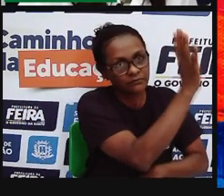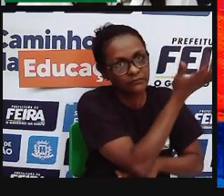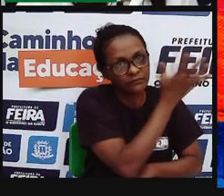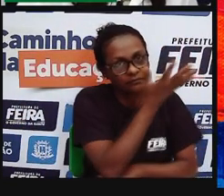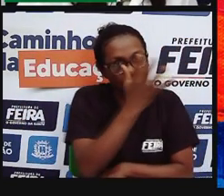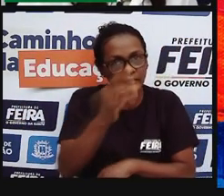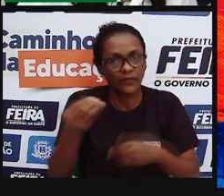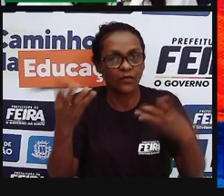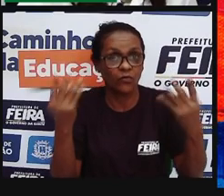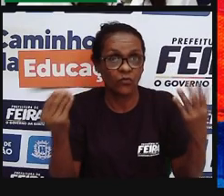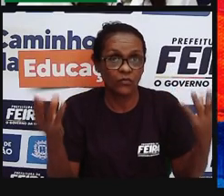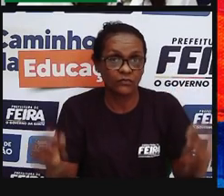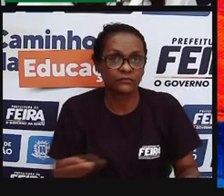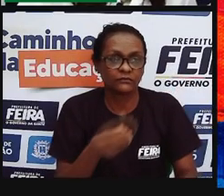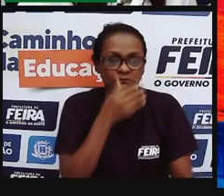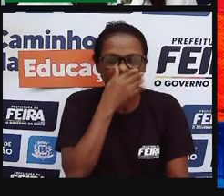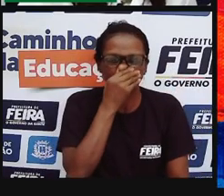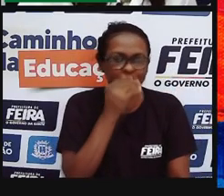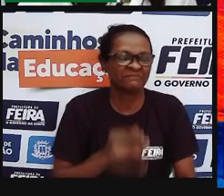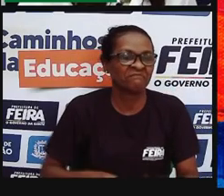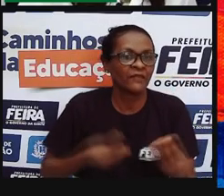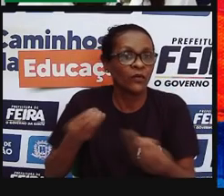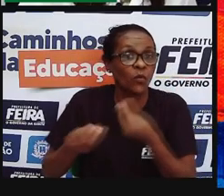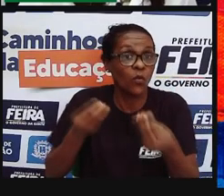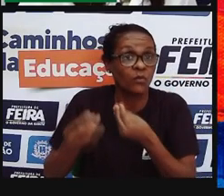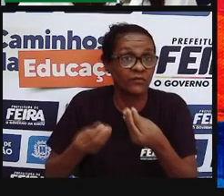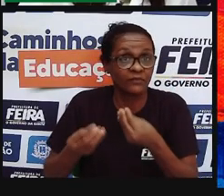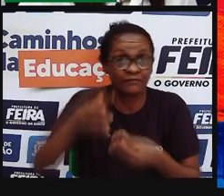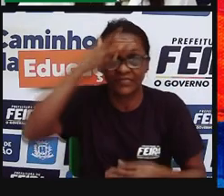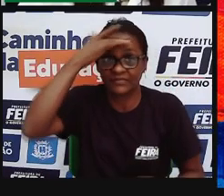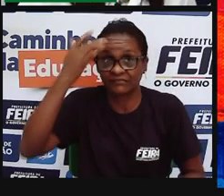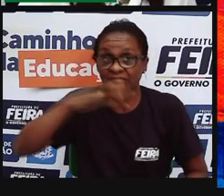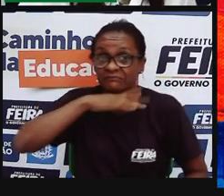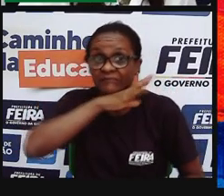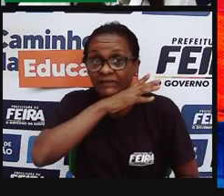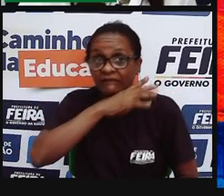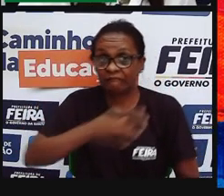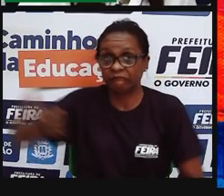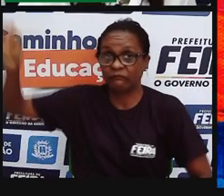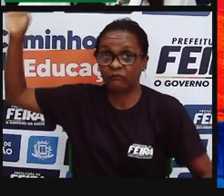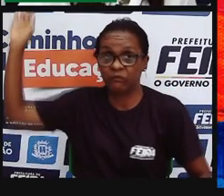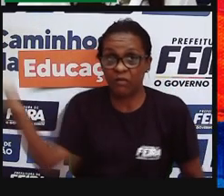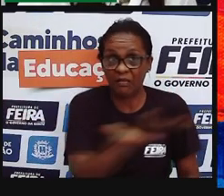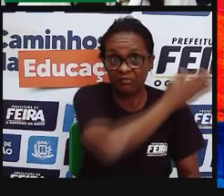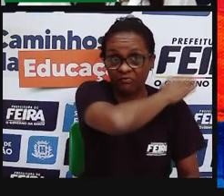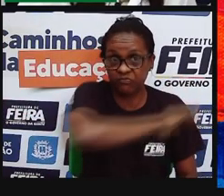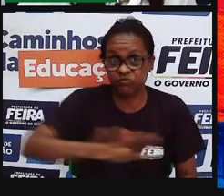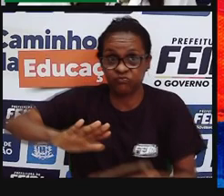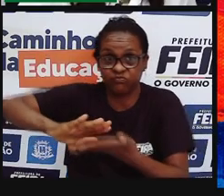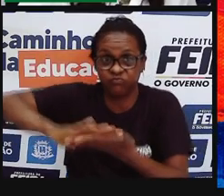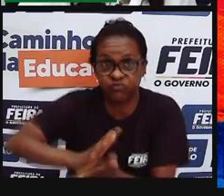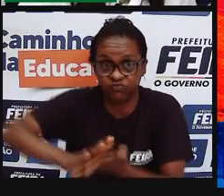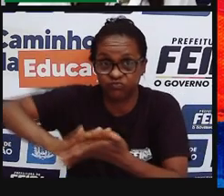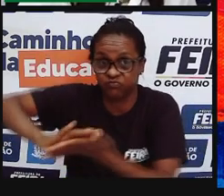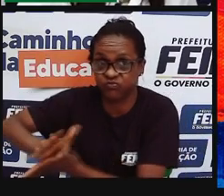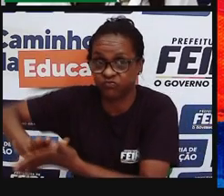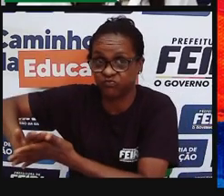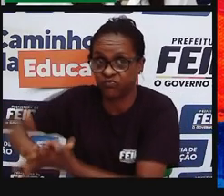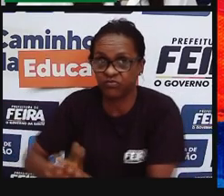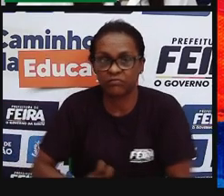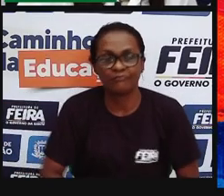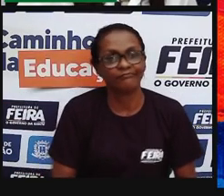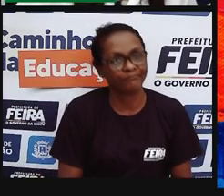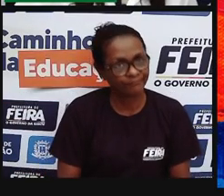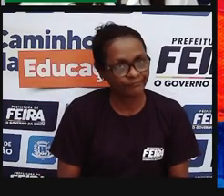muito com as queimadas e o desmatamento dessas florestas, desses ecossistemas. E a gente tem que pensar sobre isso,